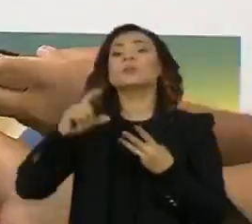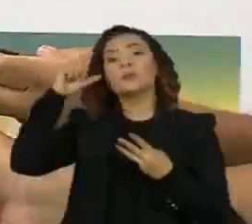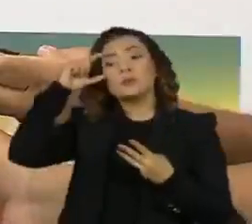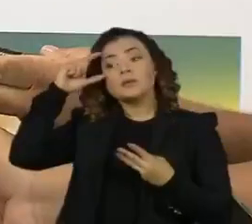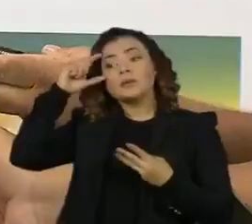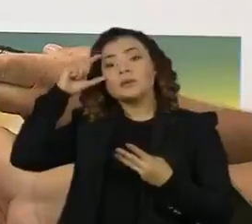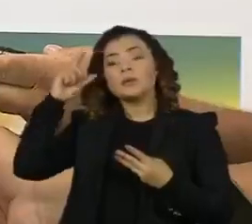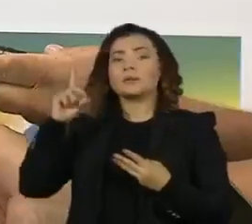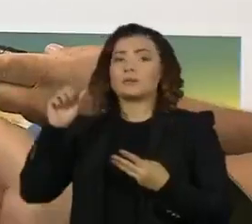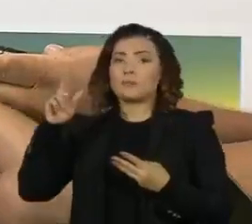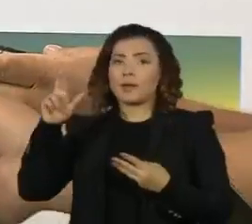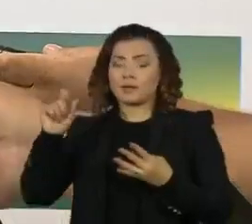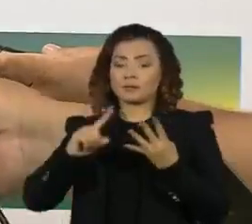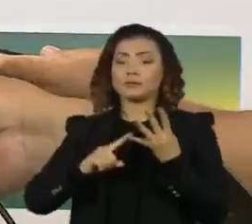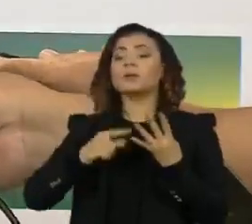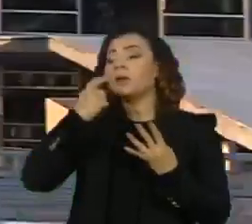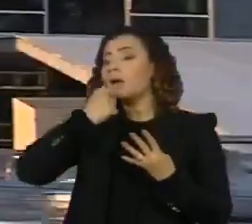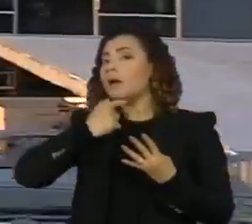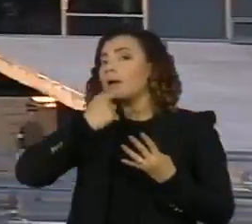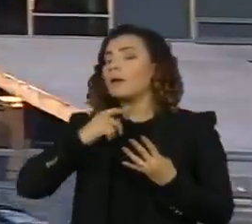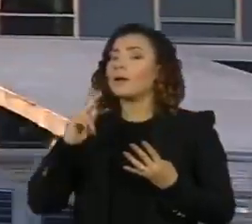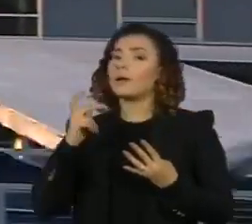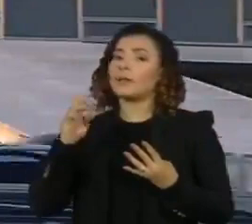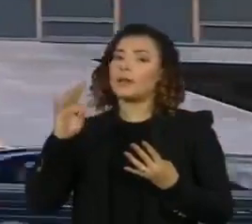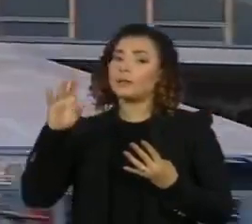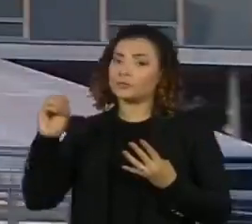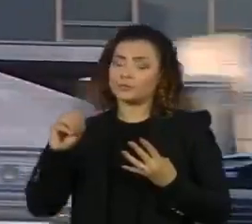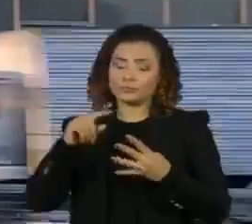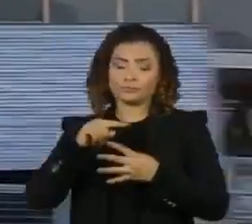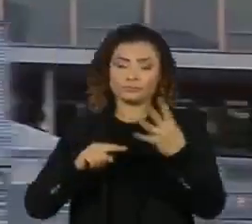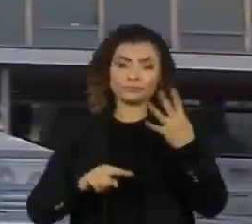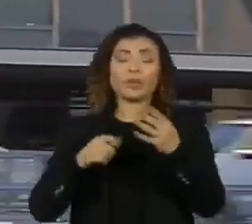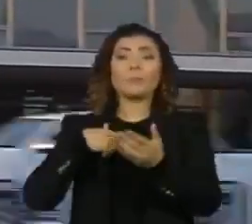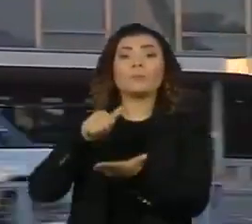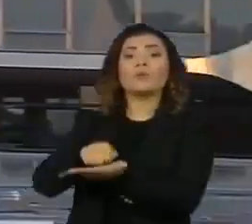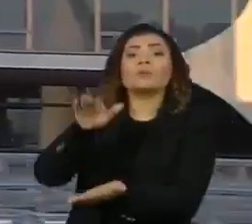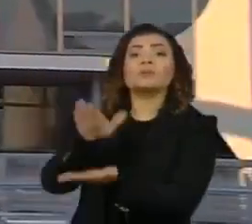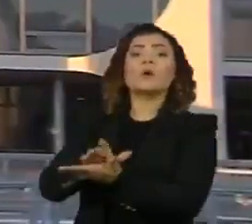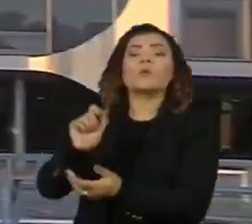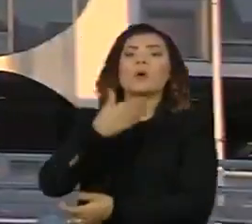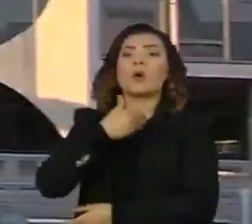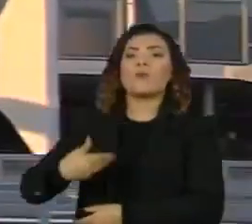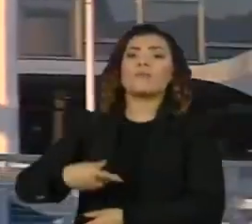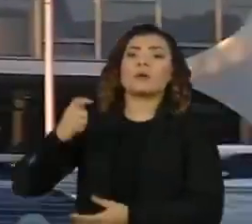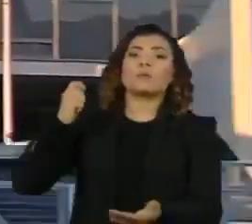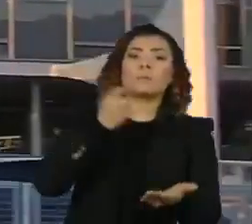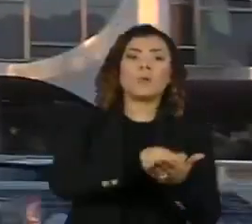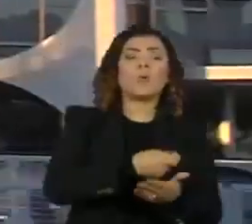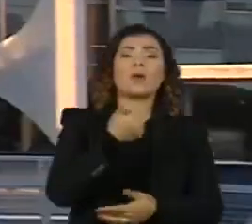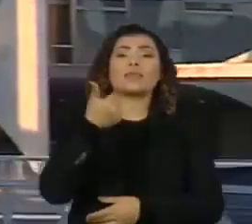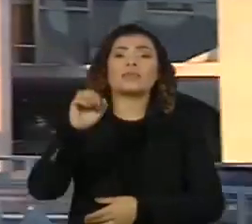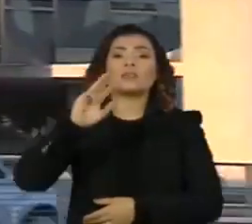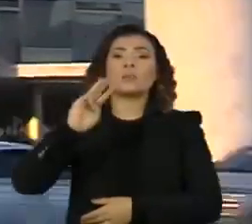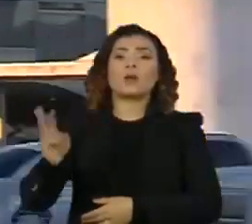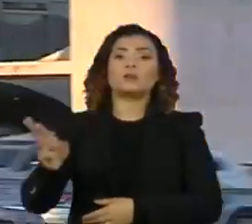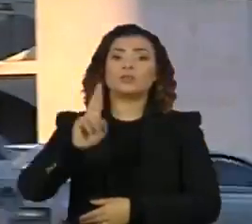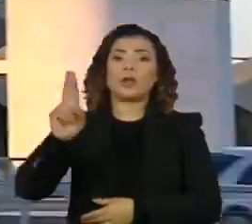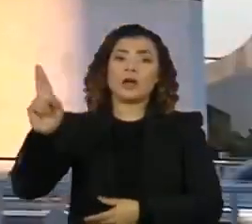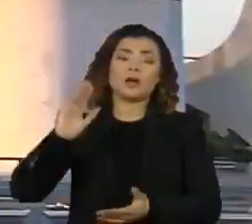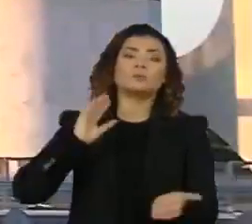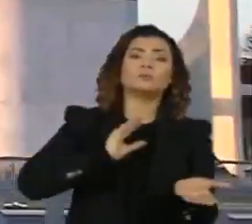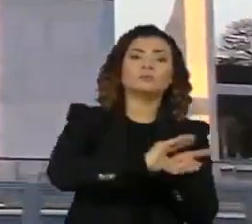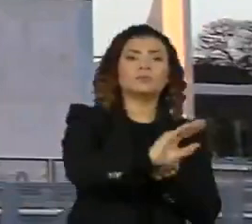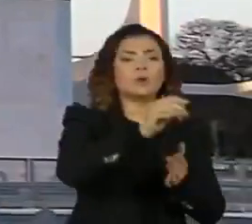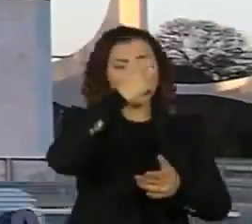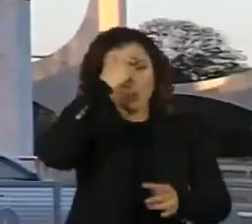Alves, e do ex-ministro Ernesto Araújo. Adicional à punição, a decisão obriga o governo a destinar 10 milhões de reais a campanhas de